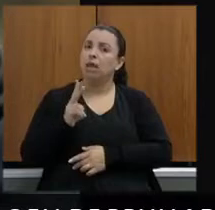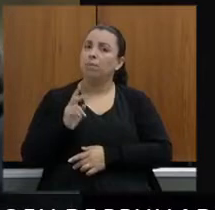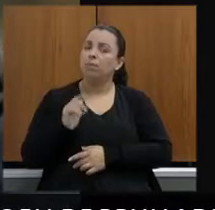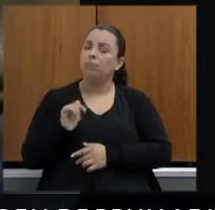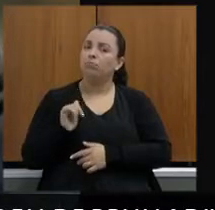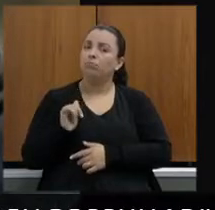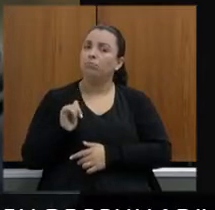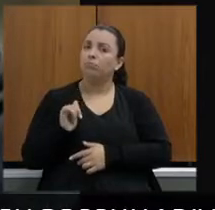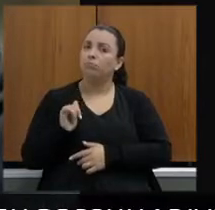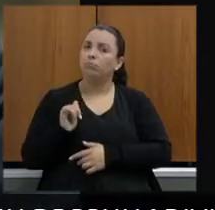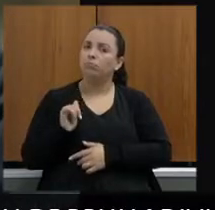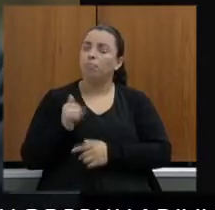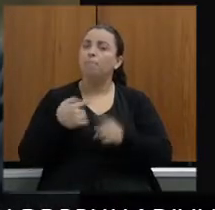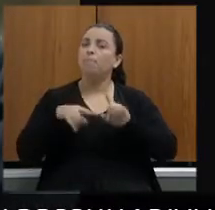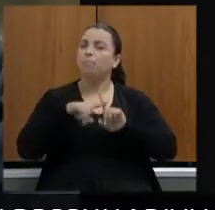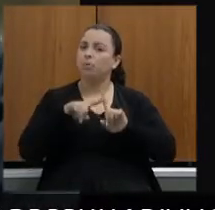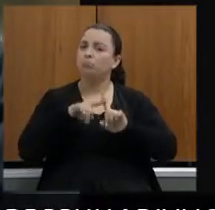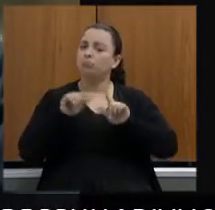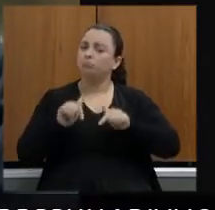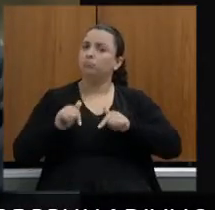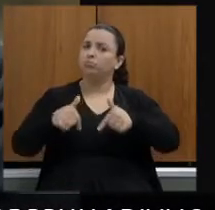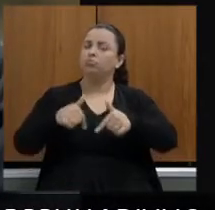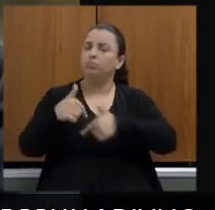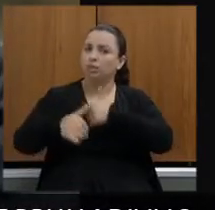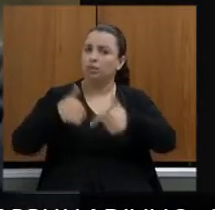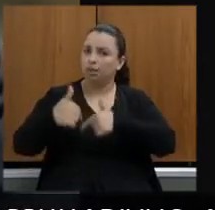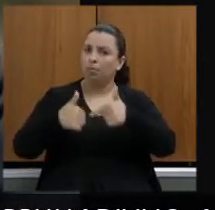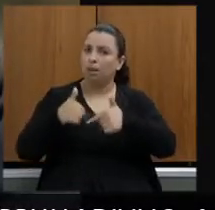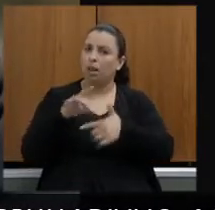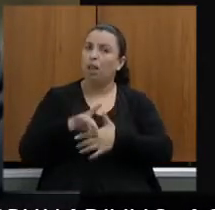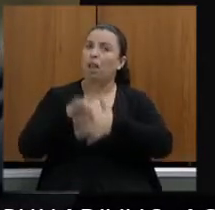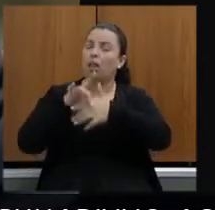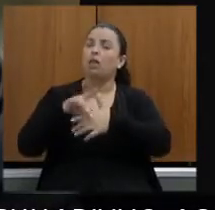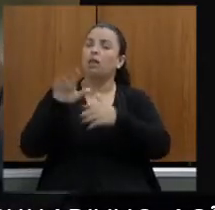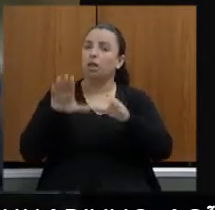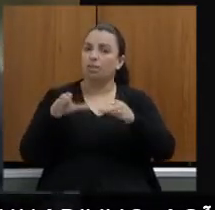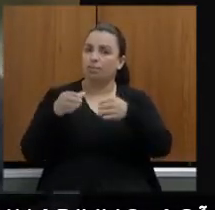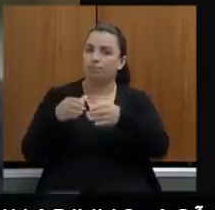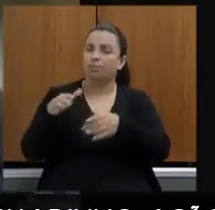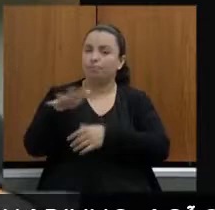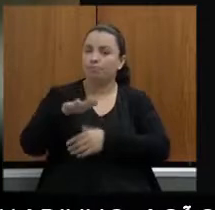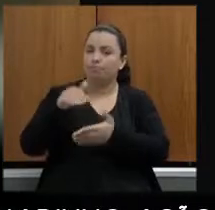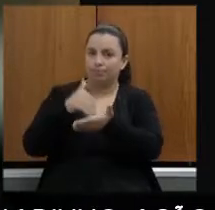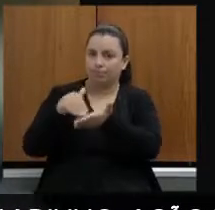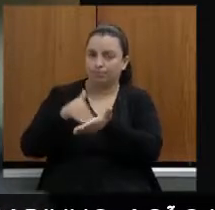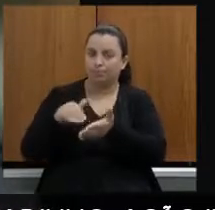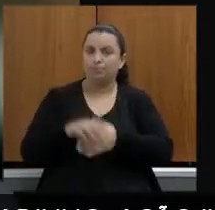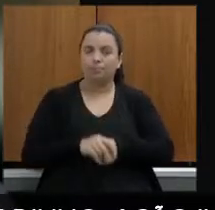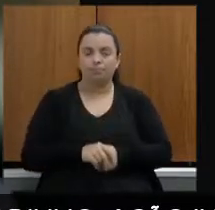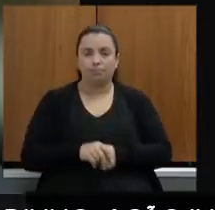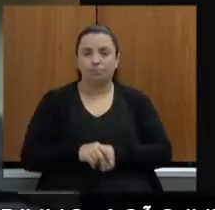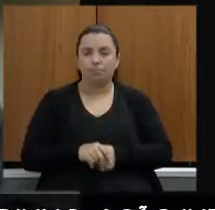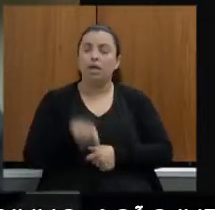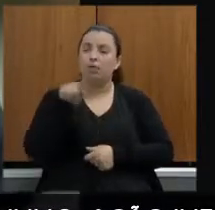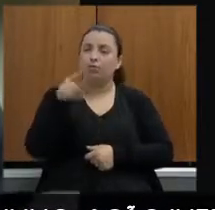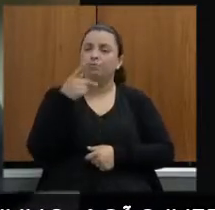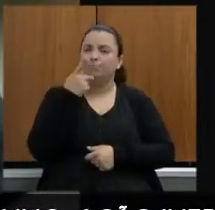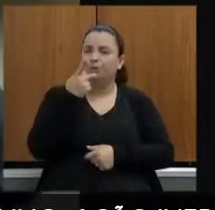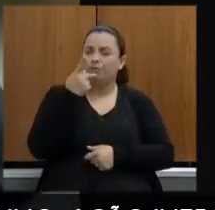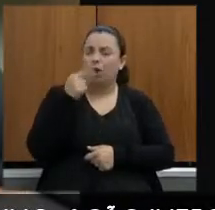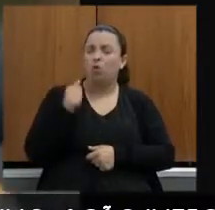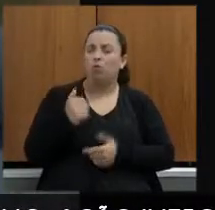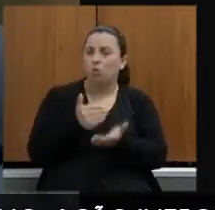doutor Fernando vossa excelência cita no início da sua fala e eu fiquei muito contente com isso